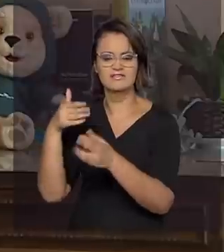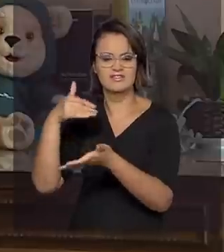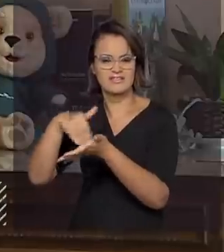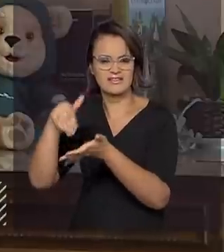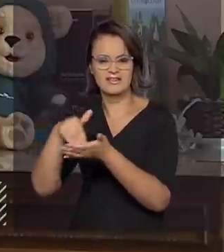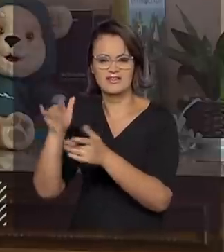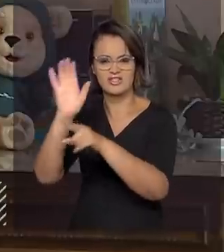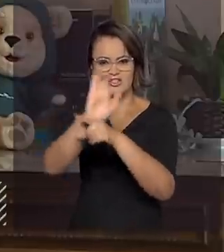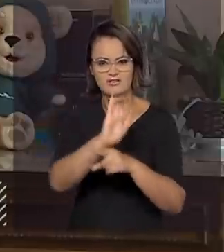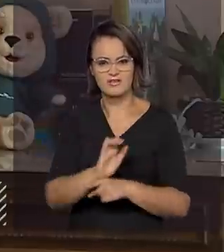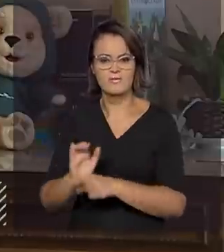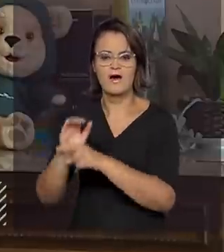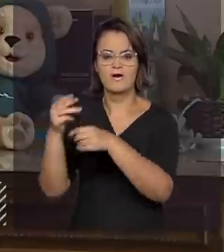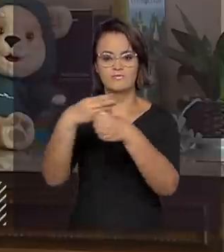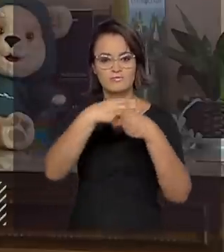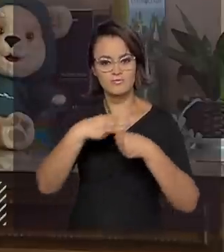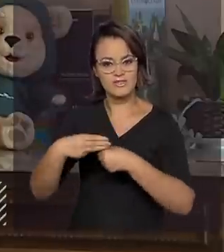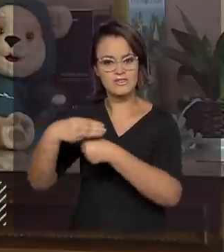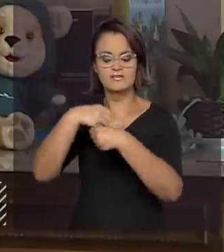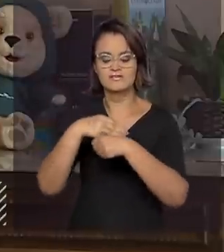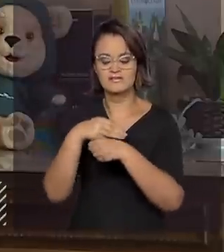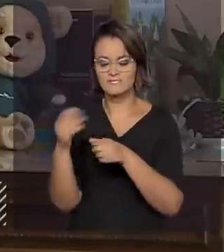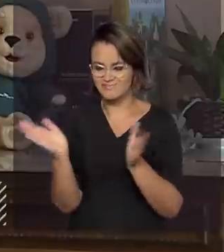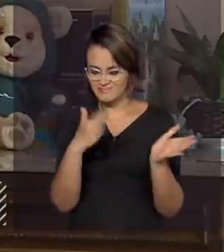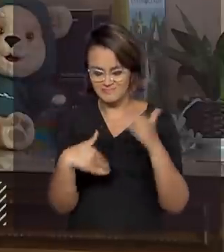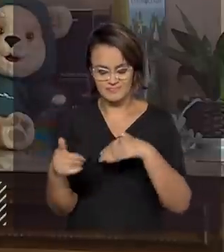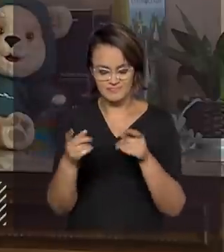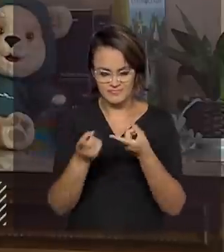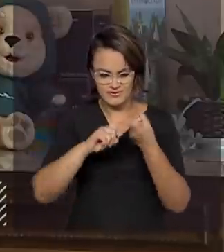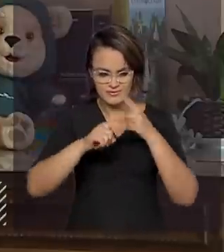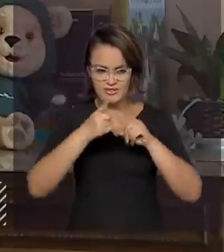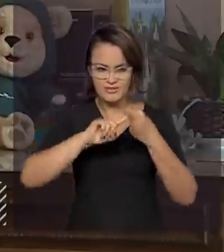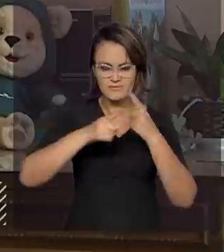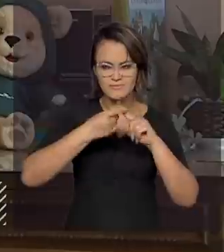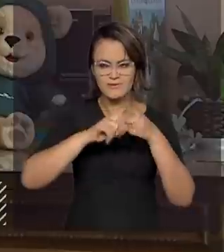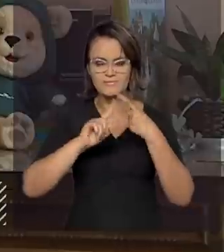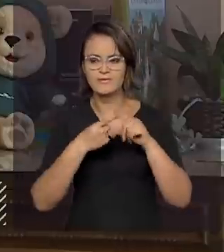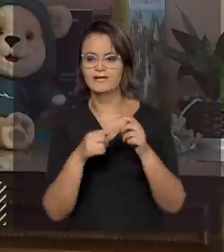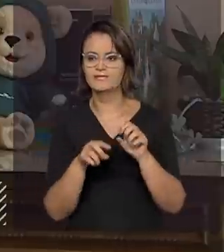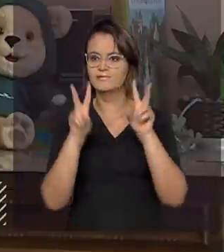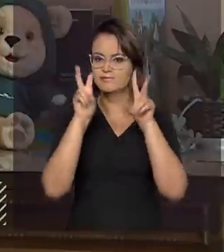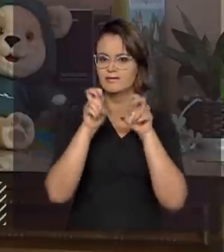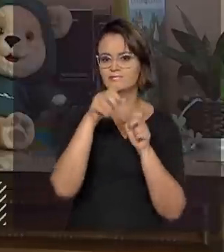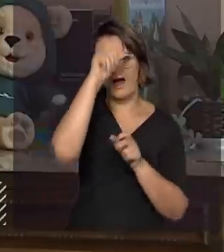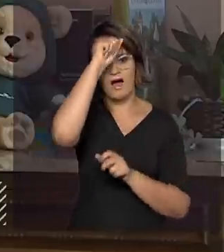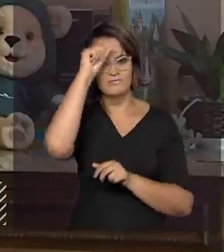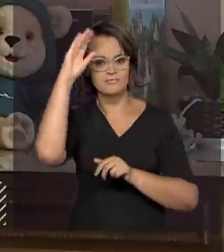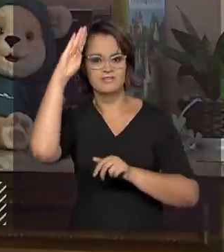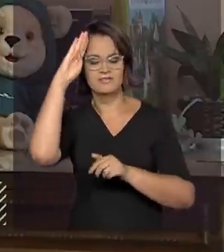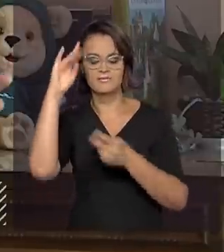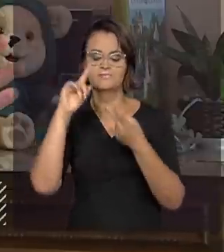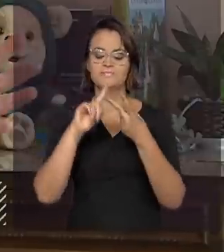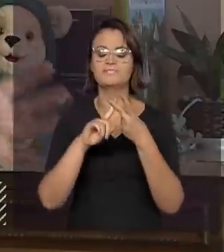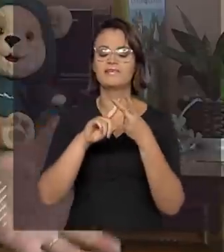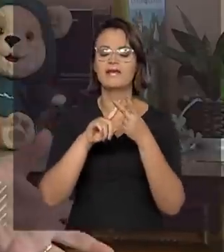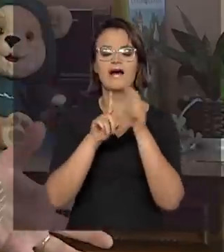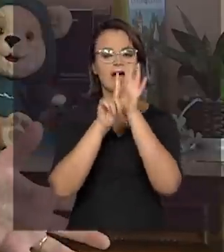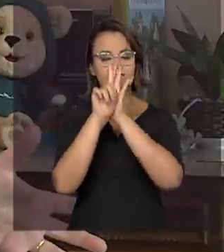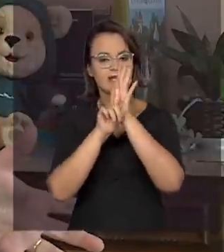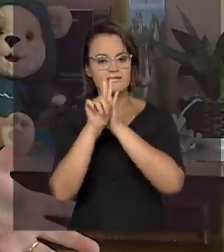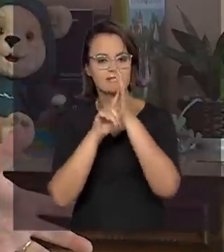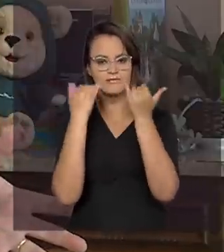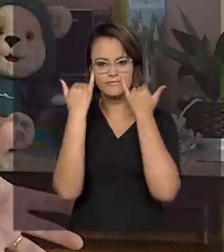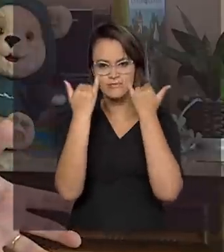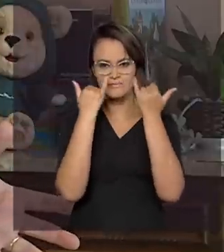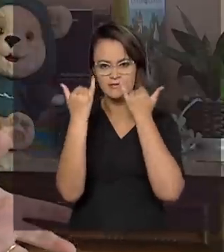secretarias estaduais e municipais, nós debatemos, então, temas relacionados à alfabetização, analisamos esses